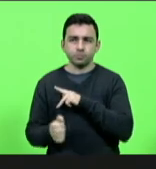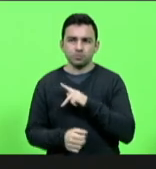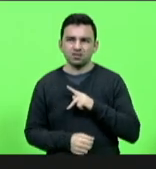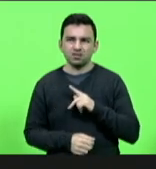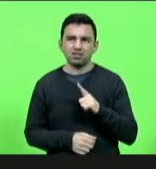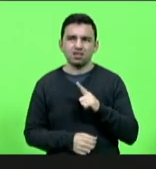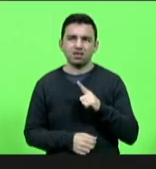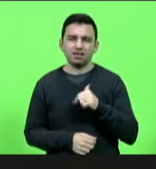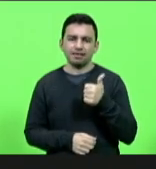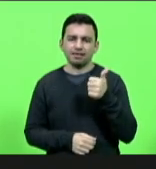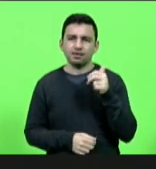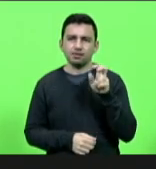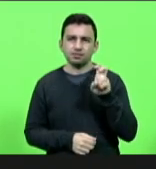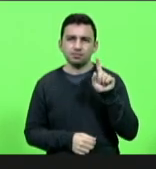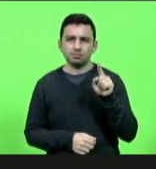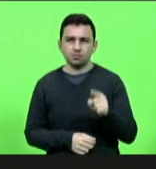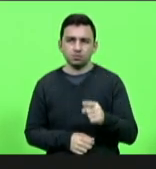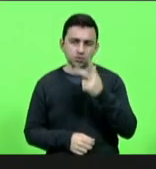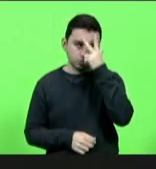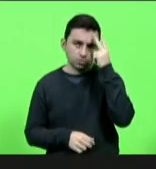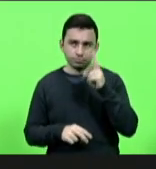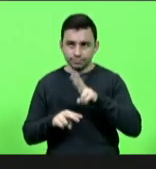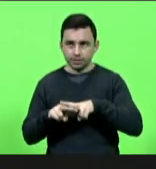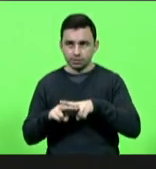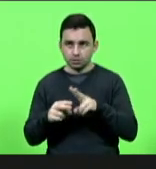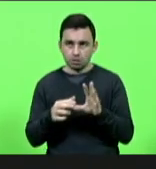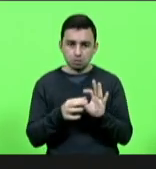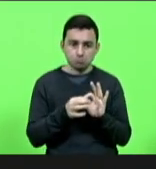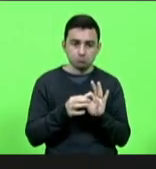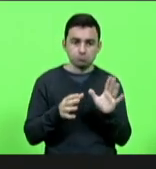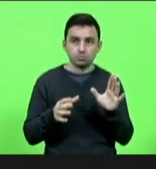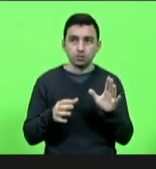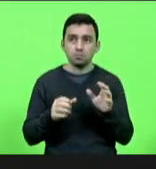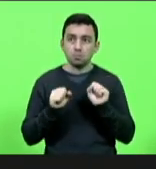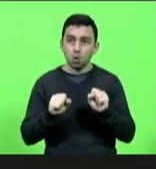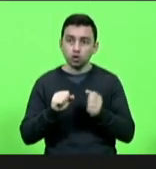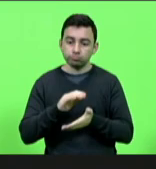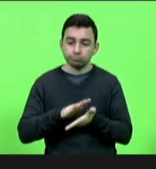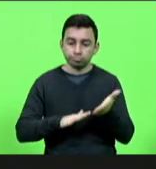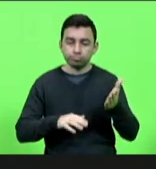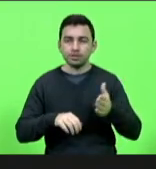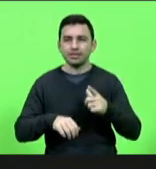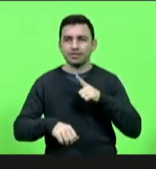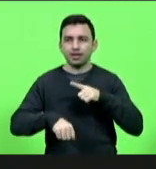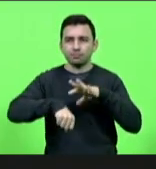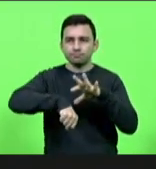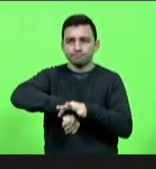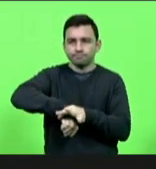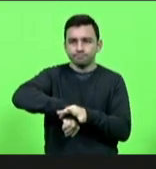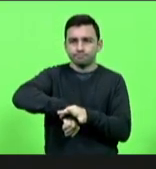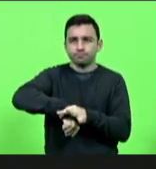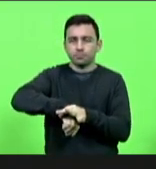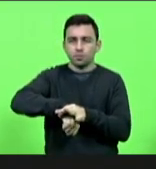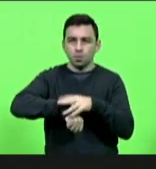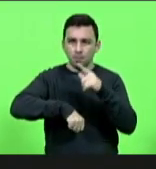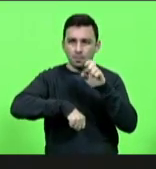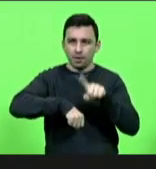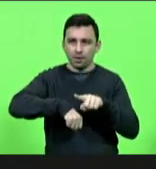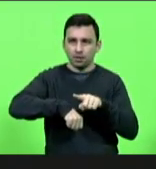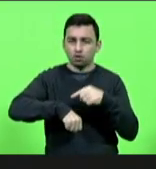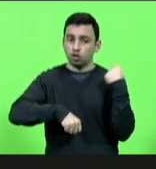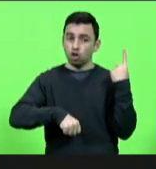mil apenados em regime semiaberto que saiam com as tornozeleiras eletrônicas custeada por nós